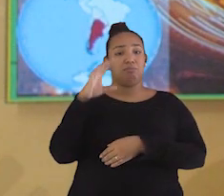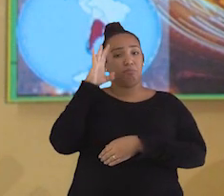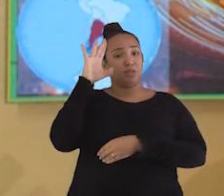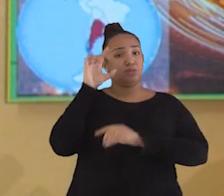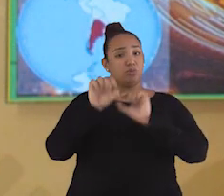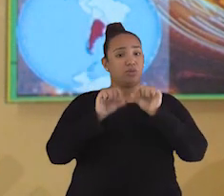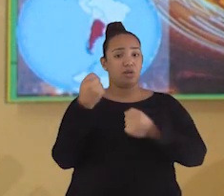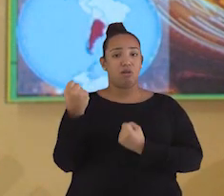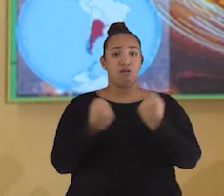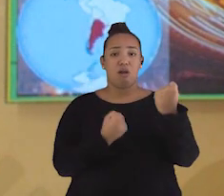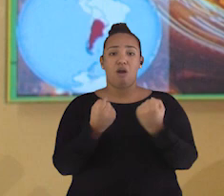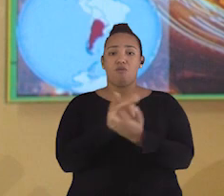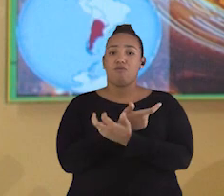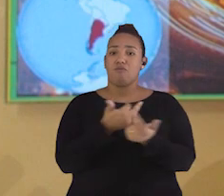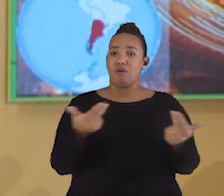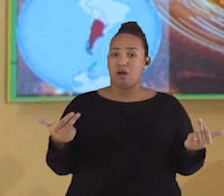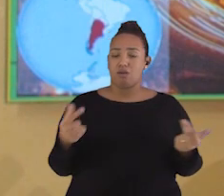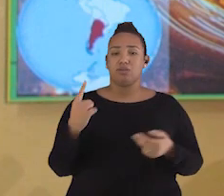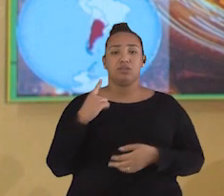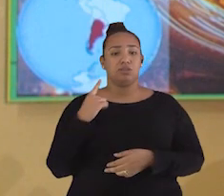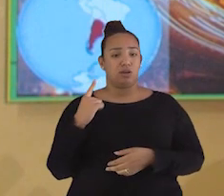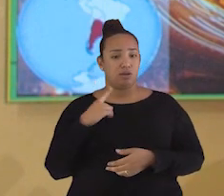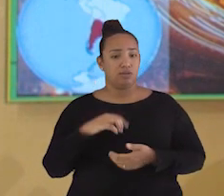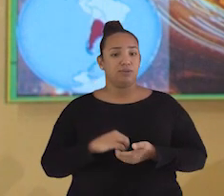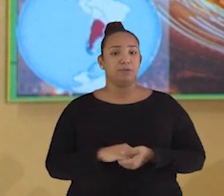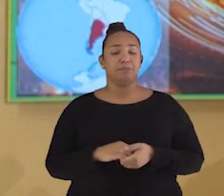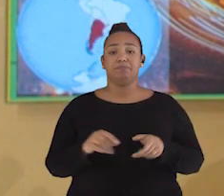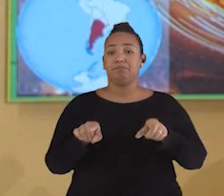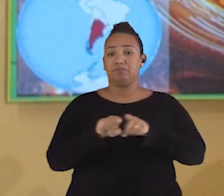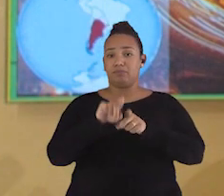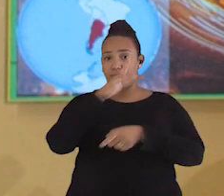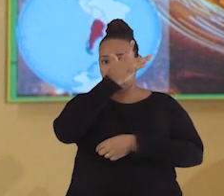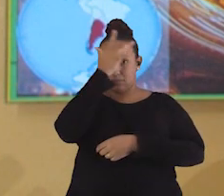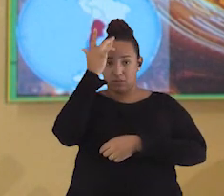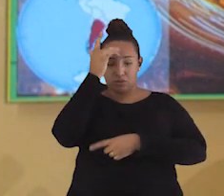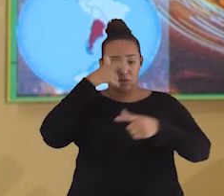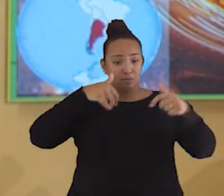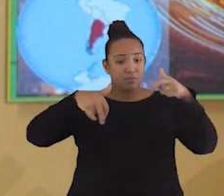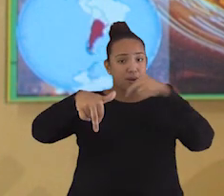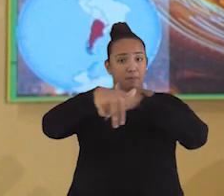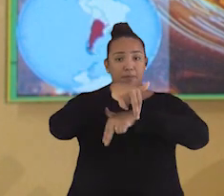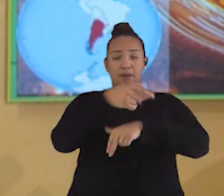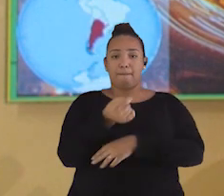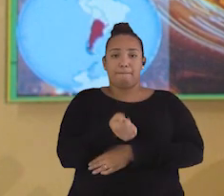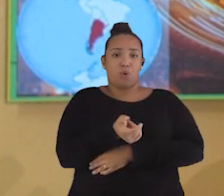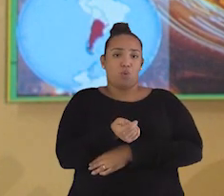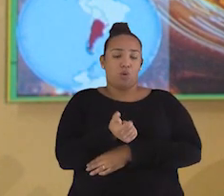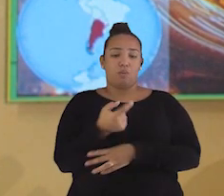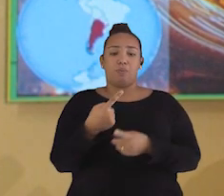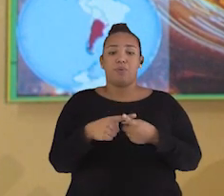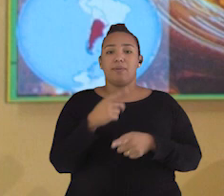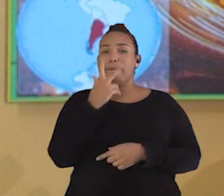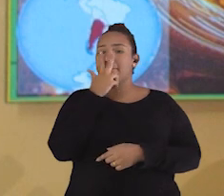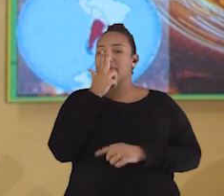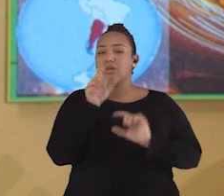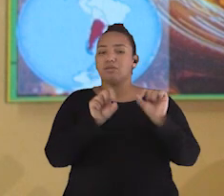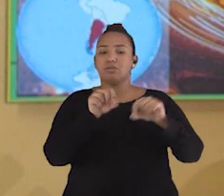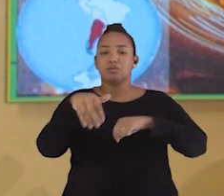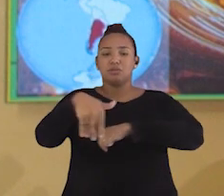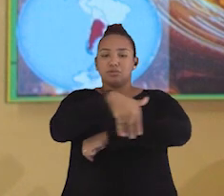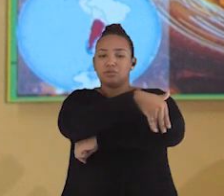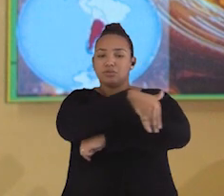principalmente de veículos, com pouca circulação de pessoas, pois parece se tratar de uma